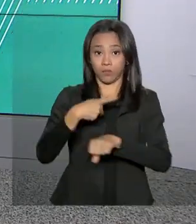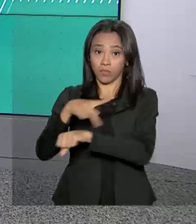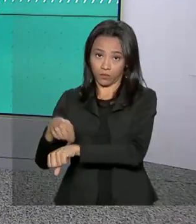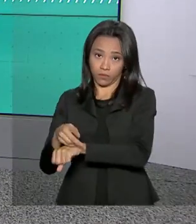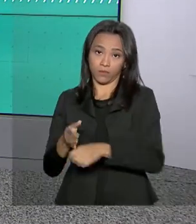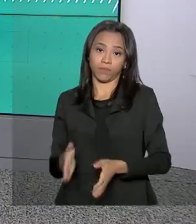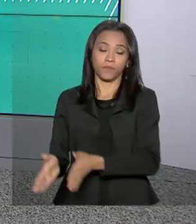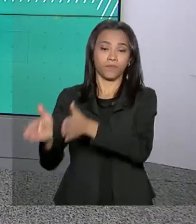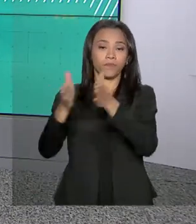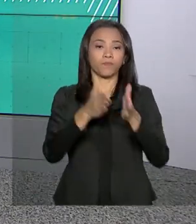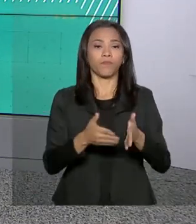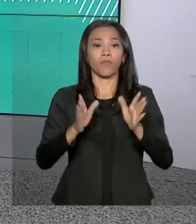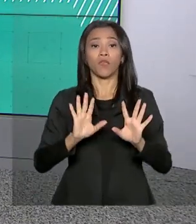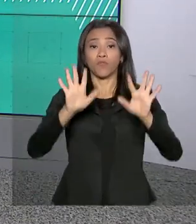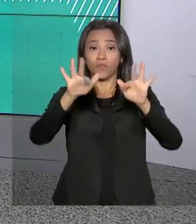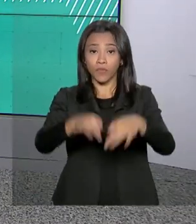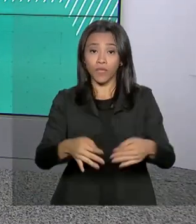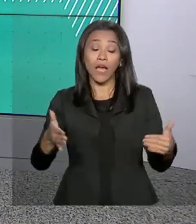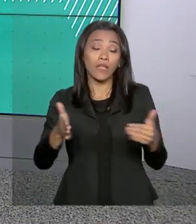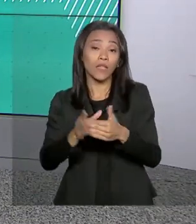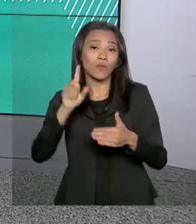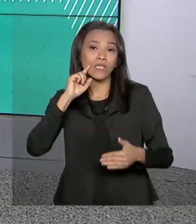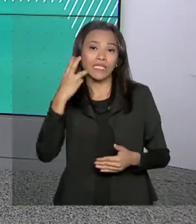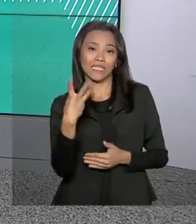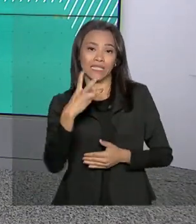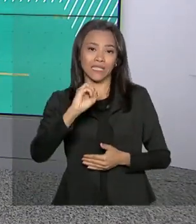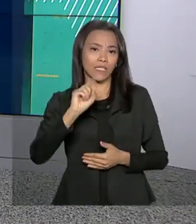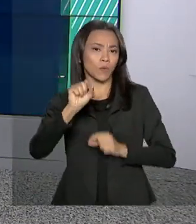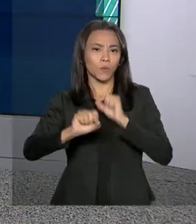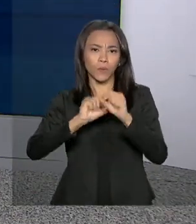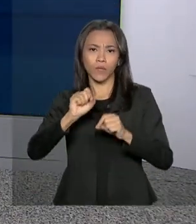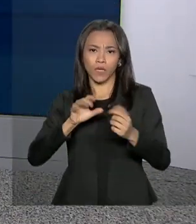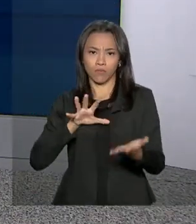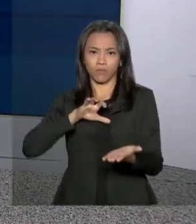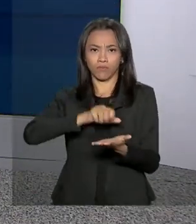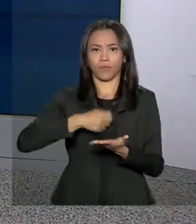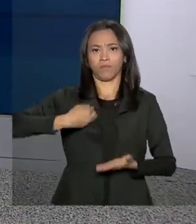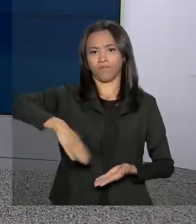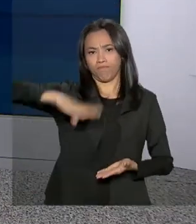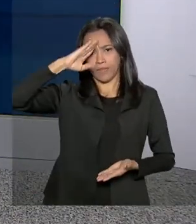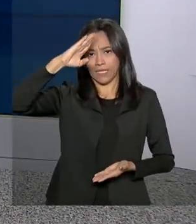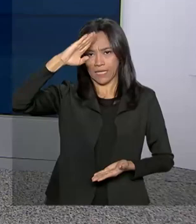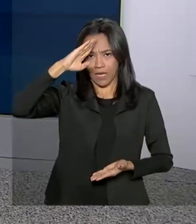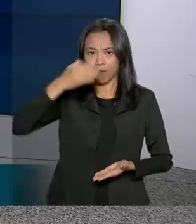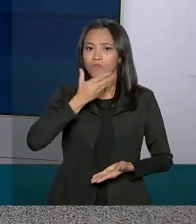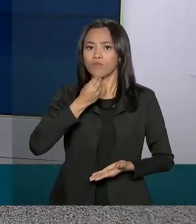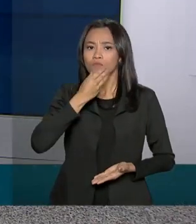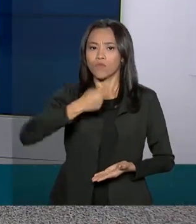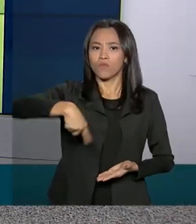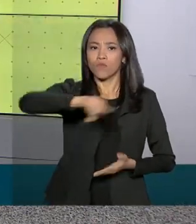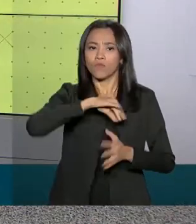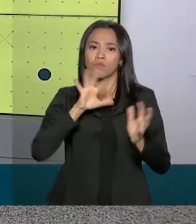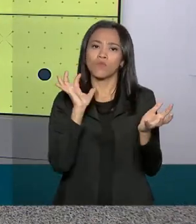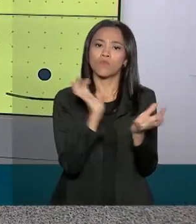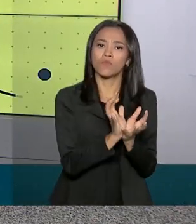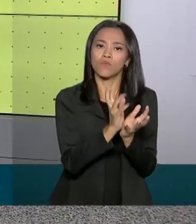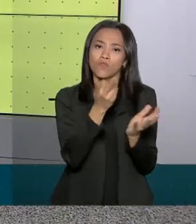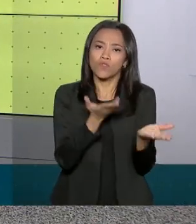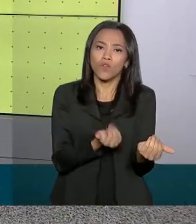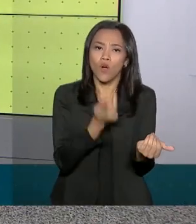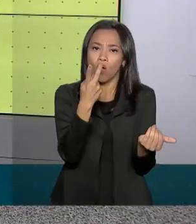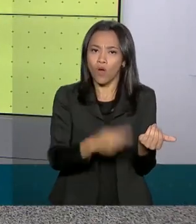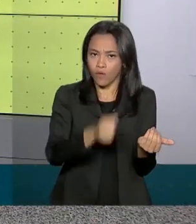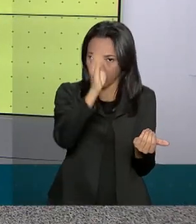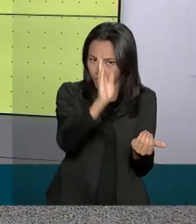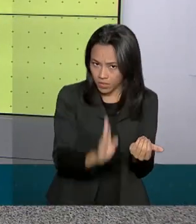Termina em 30 de junho o prazo para o alistamento militar obrigatório. A inscrição deve ser feita por todos os jovens brasileiros